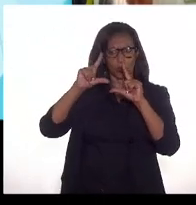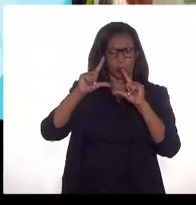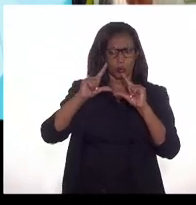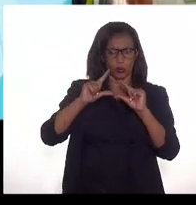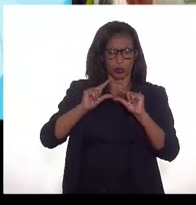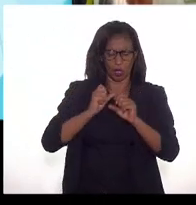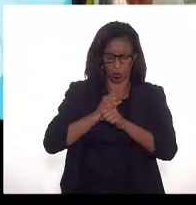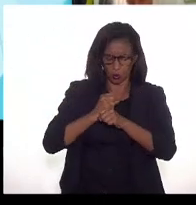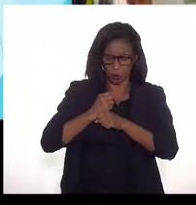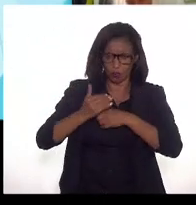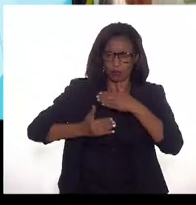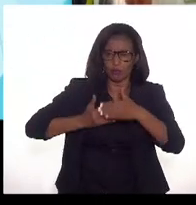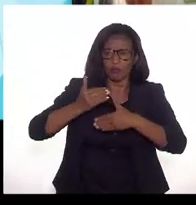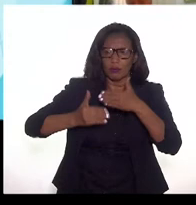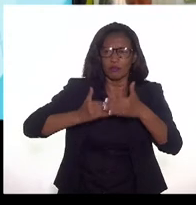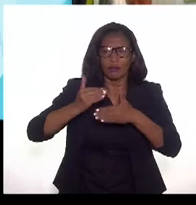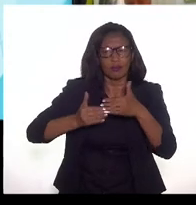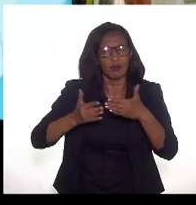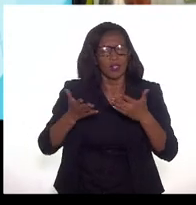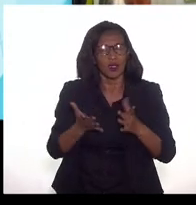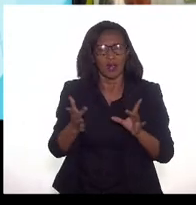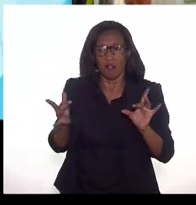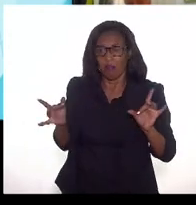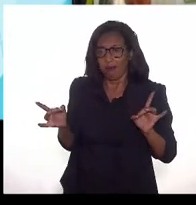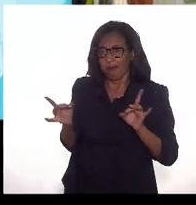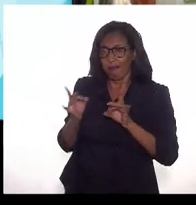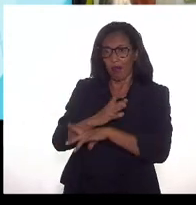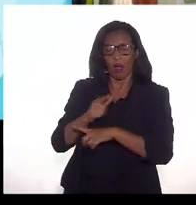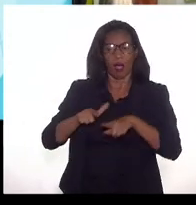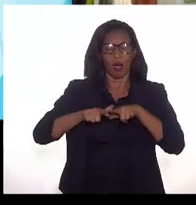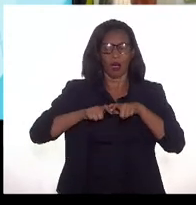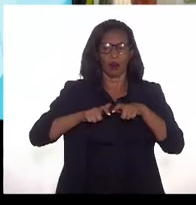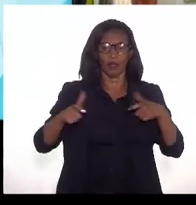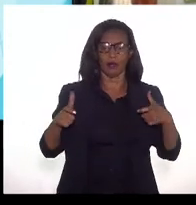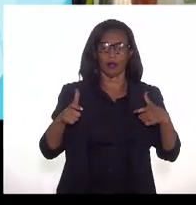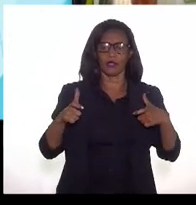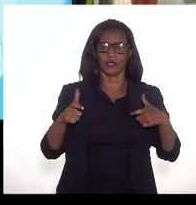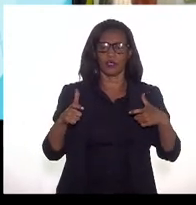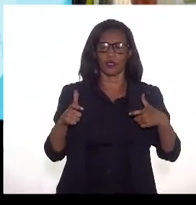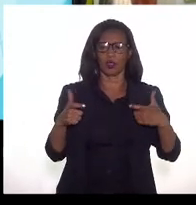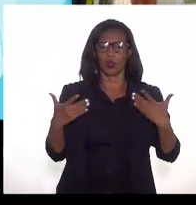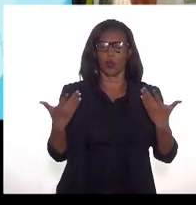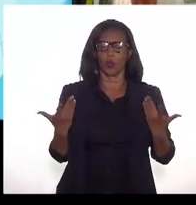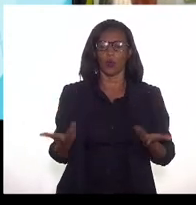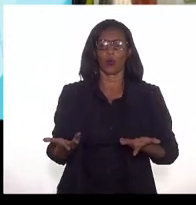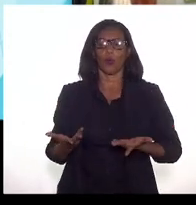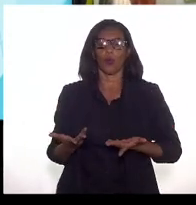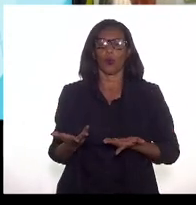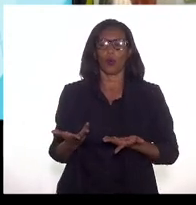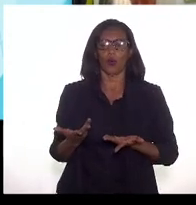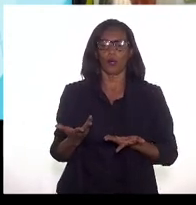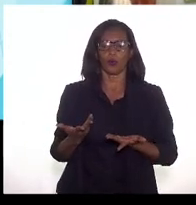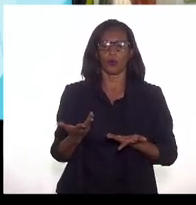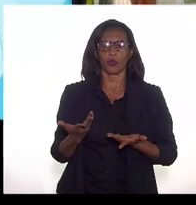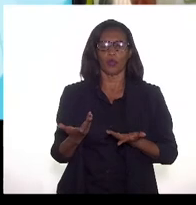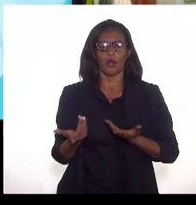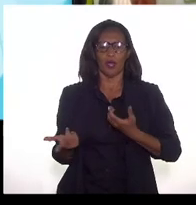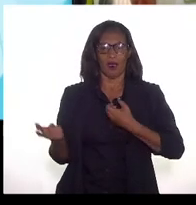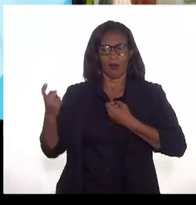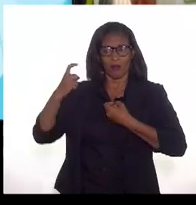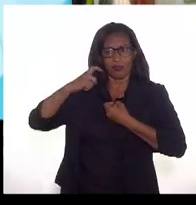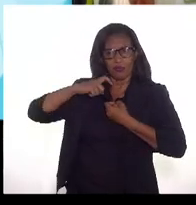ela foi praticamente tão grande quanto a reinjeção